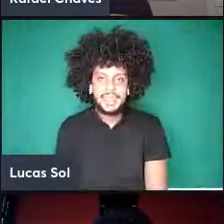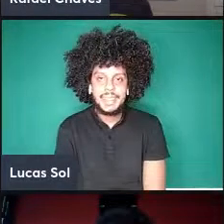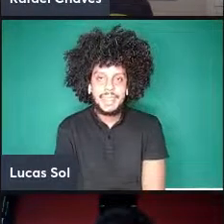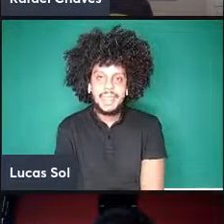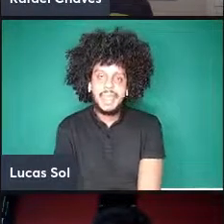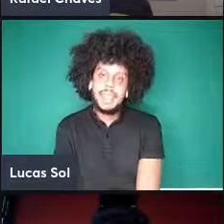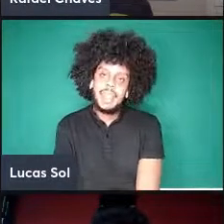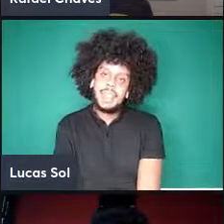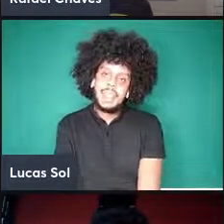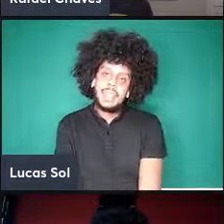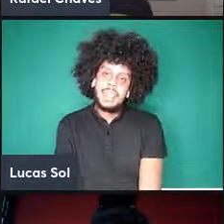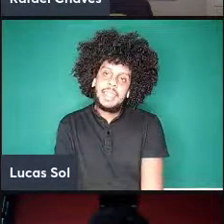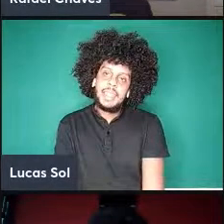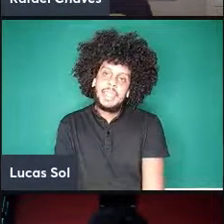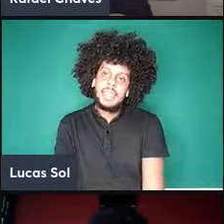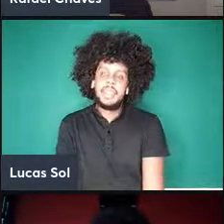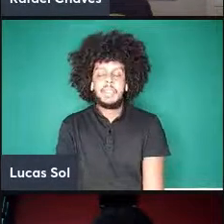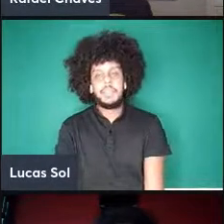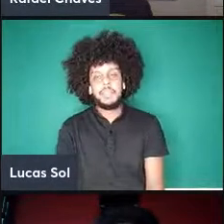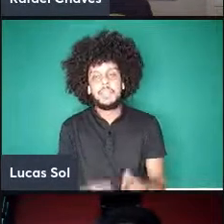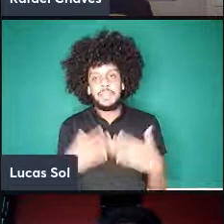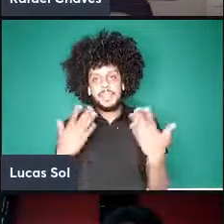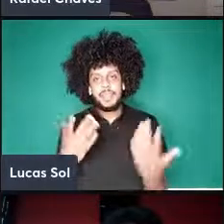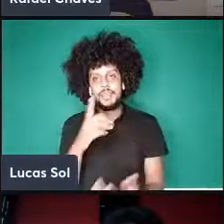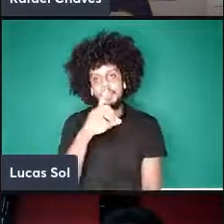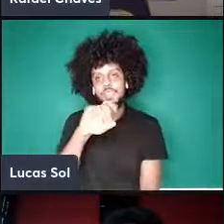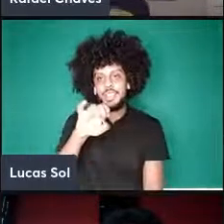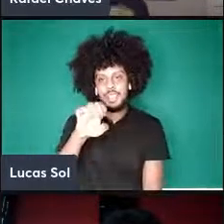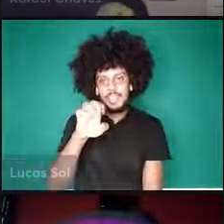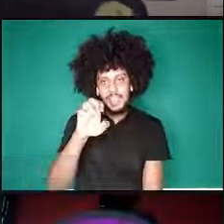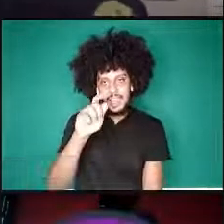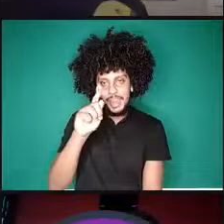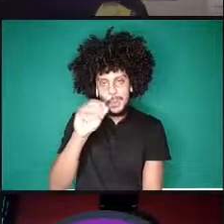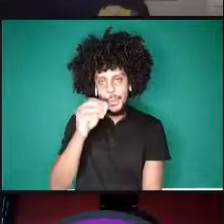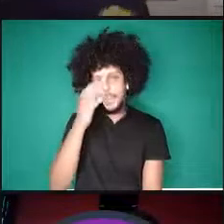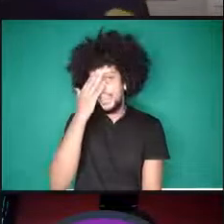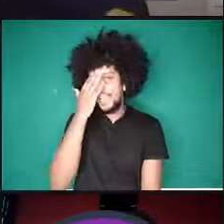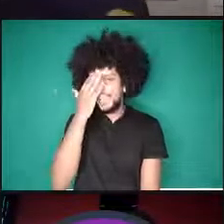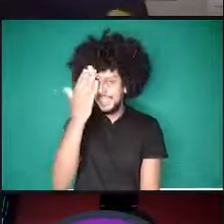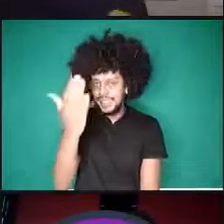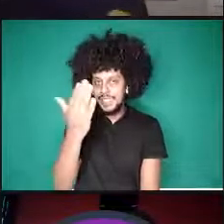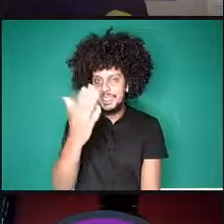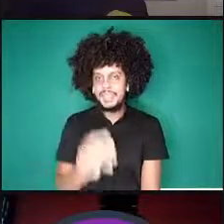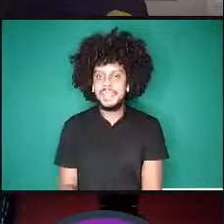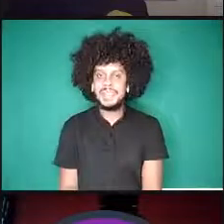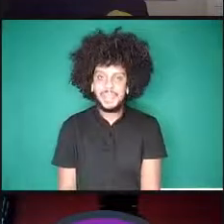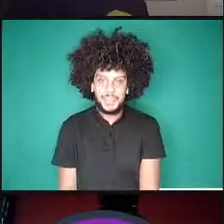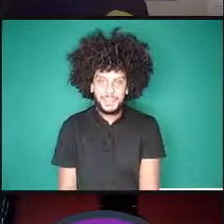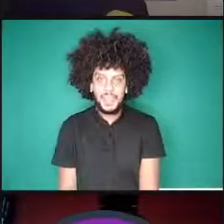bem eu digo o Nonato agradece o professor Rafael